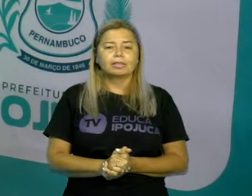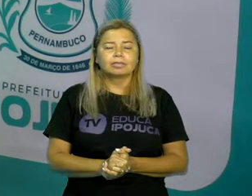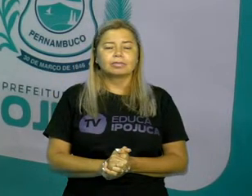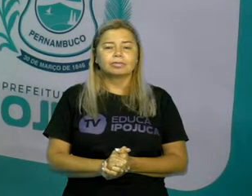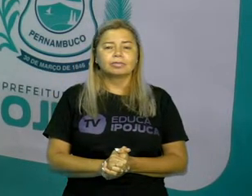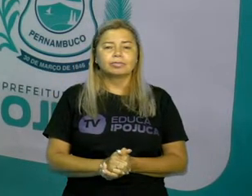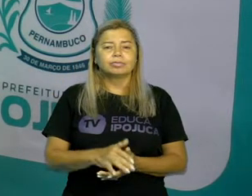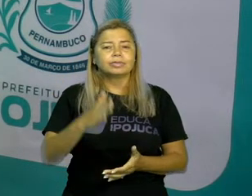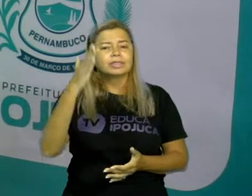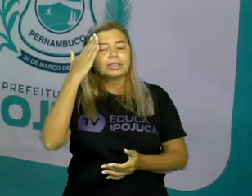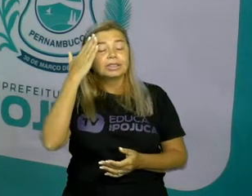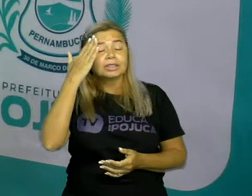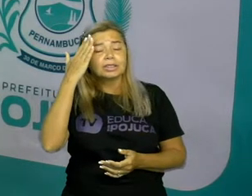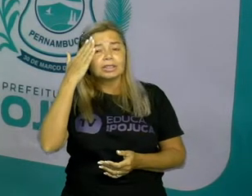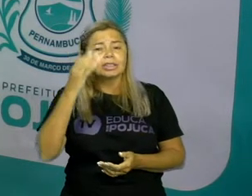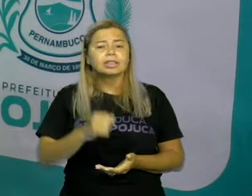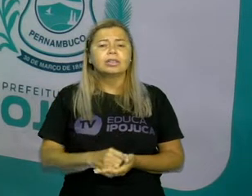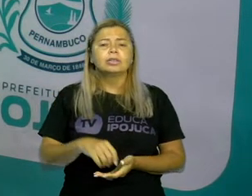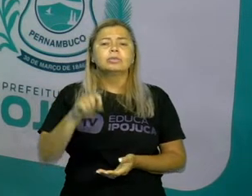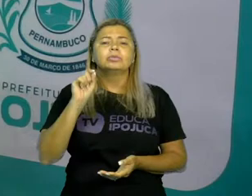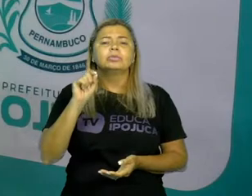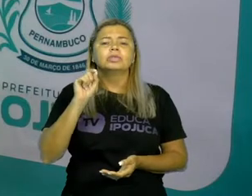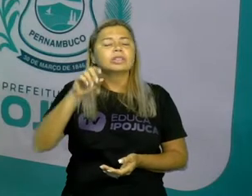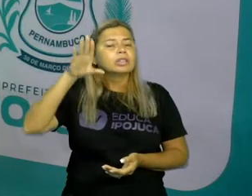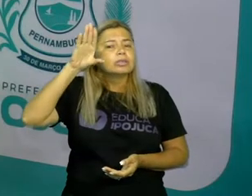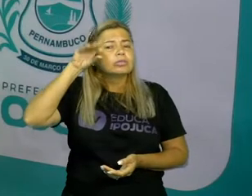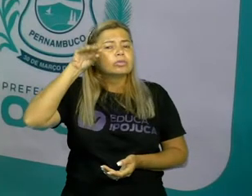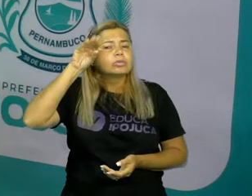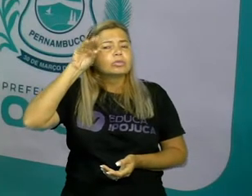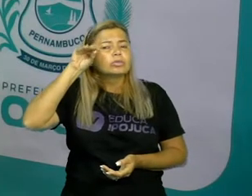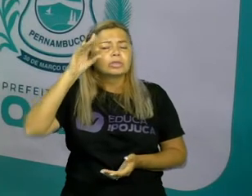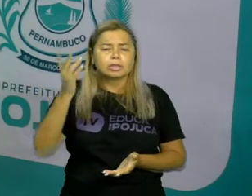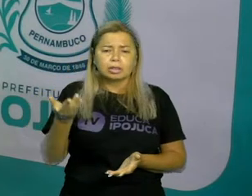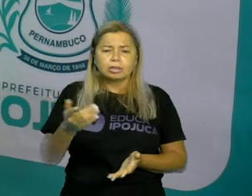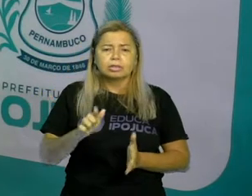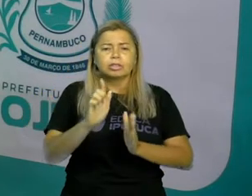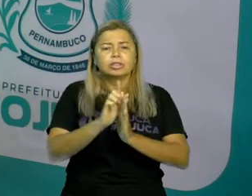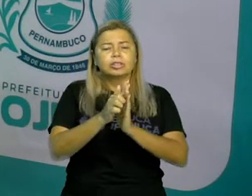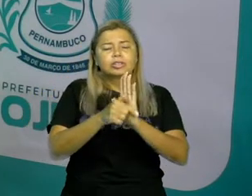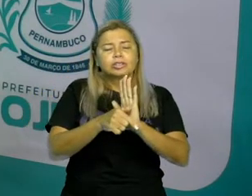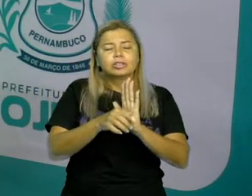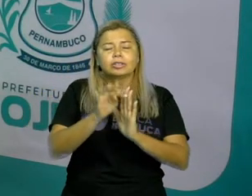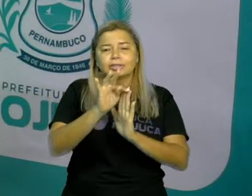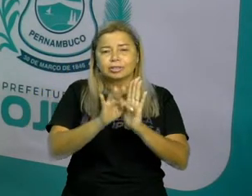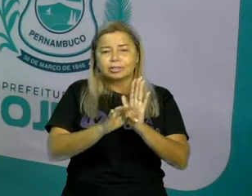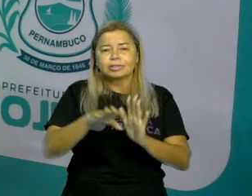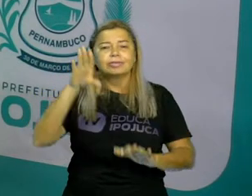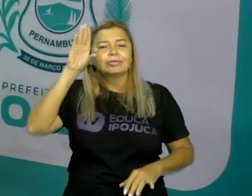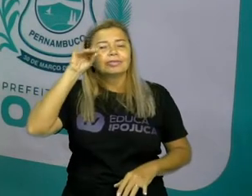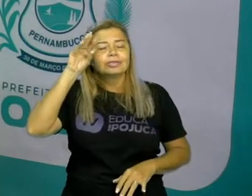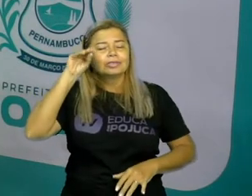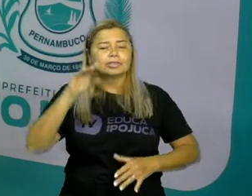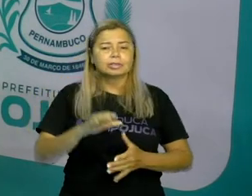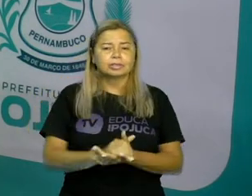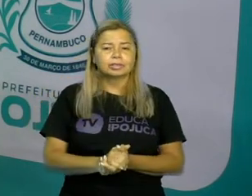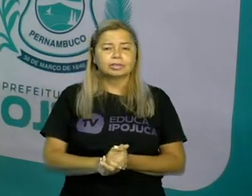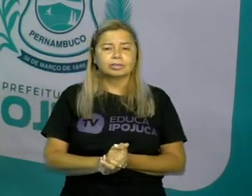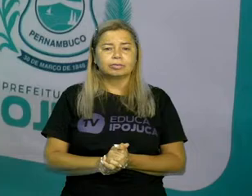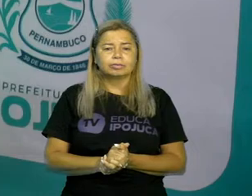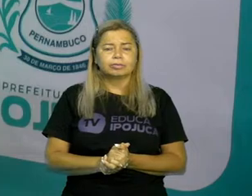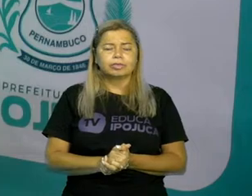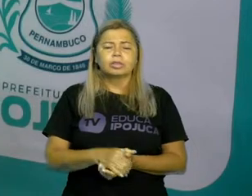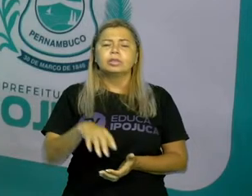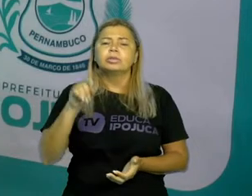Entender um pouquinho mais o que é curiosidade. Gênero textual, curiosidade. O que é